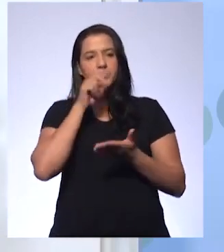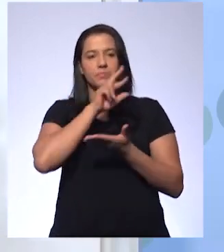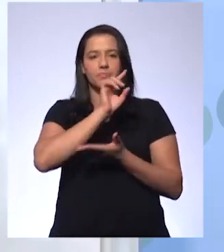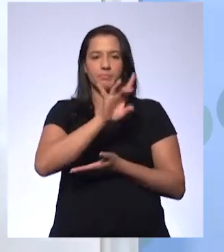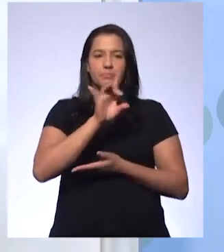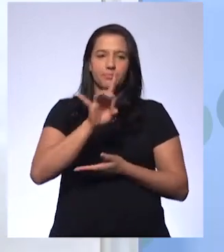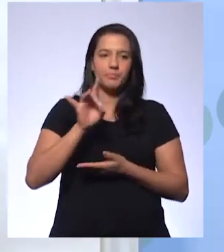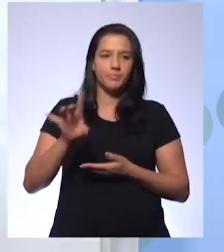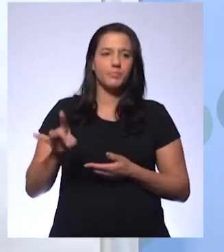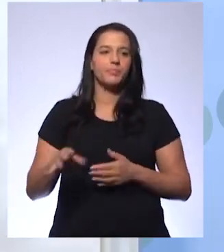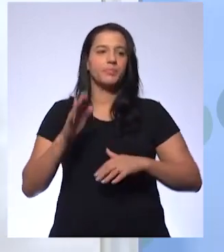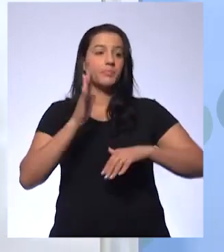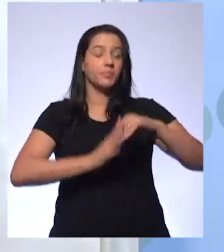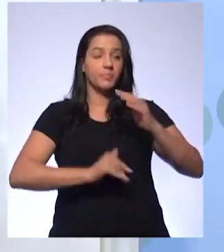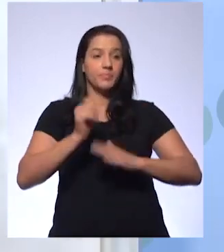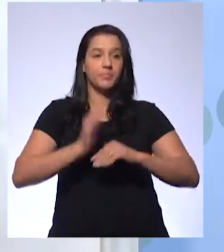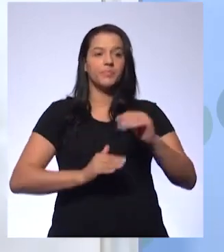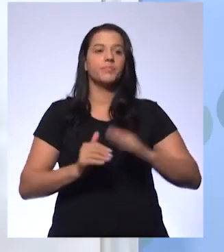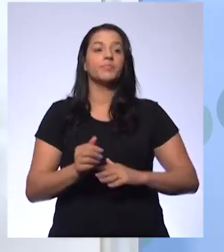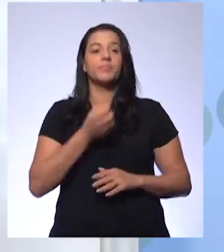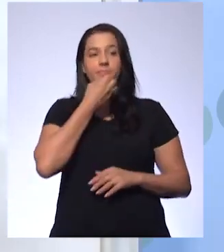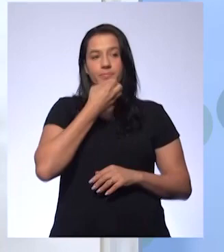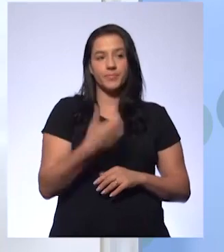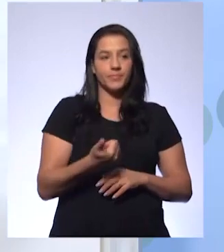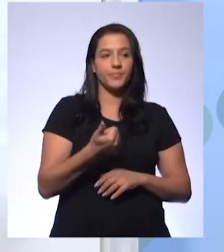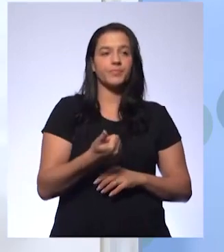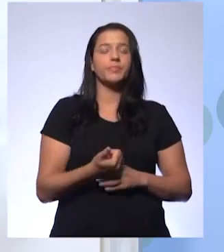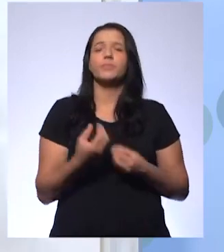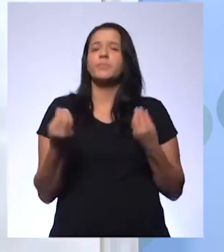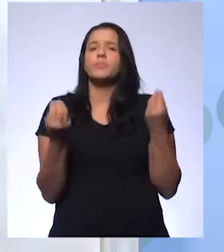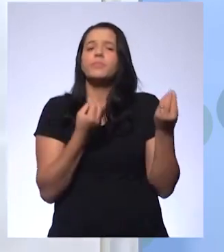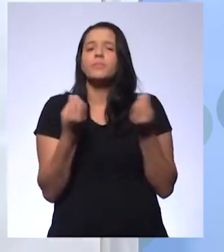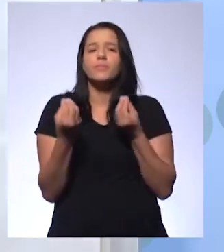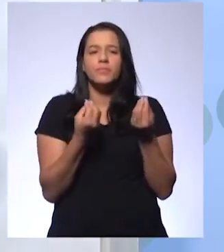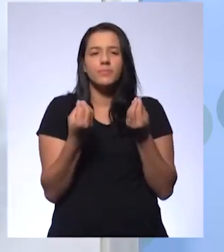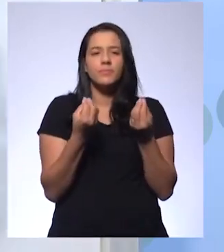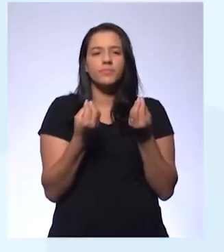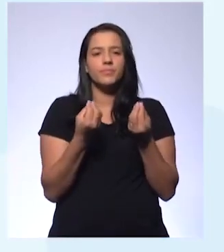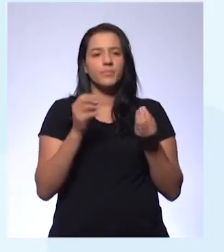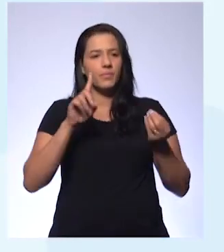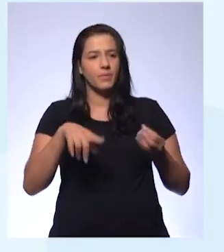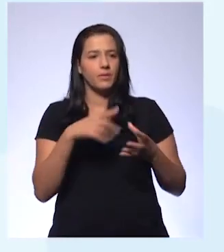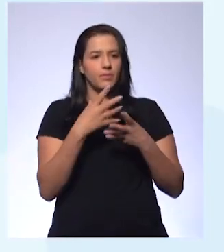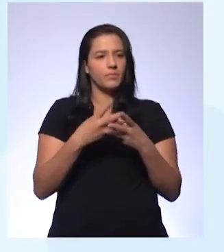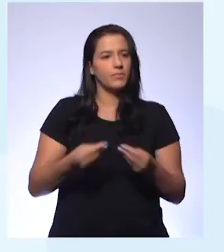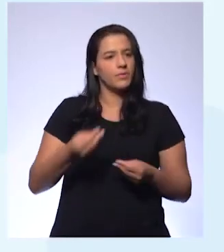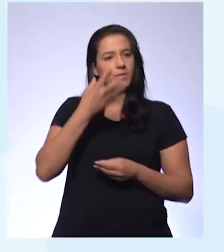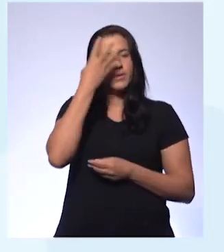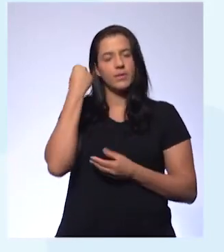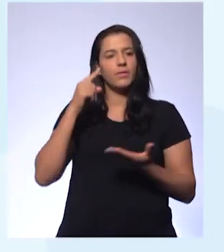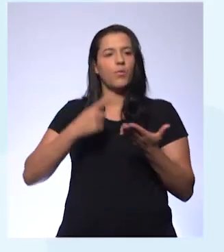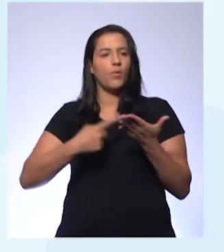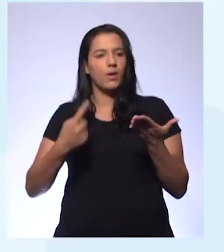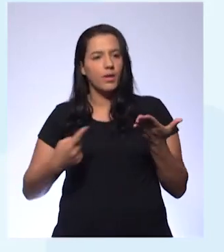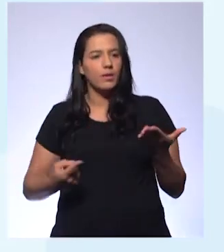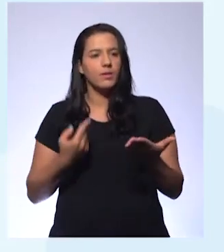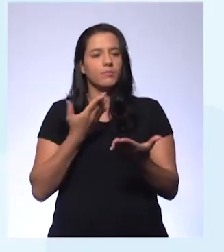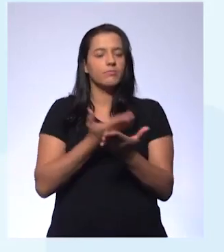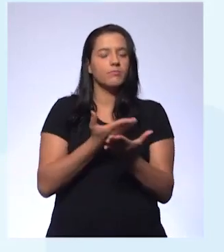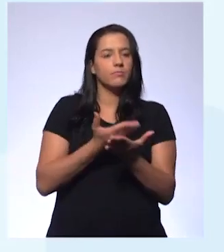essas habilidades. Tudo bem? E como que a gente vai fazer isso? Bom, para não perder o costume, a gente vai dar uma olhadinha no caderno,